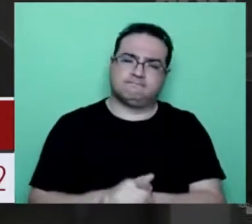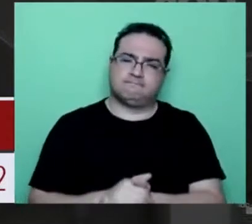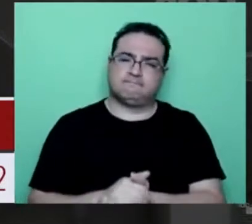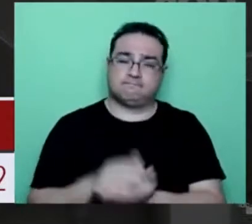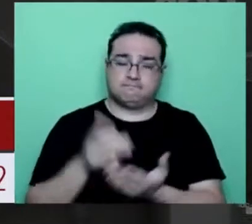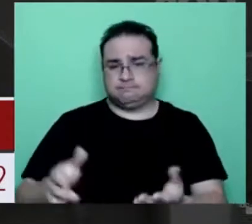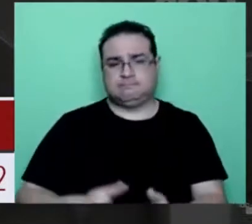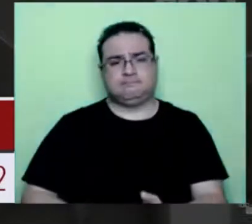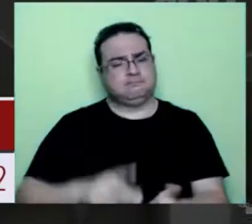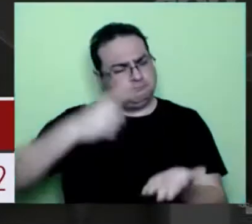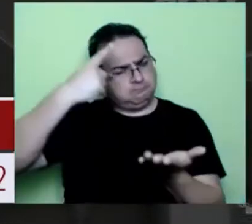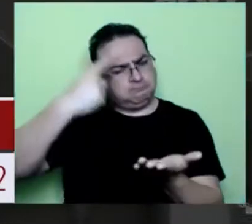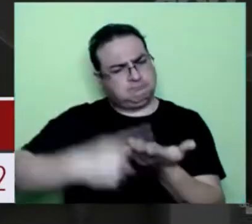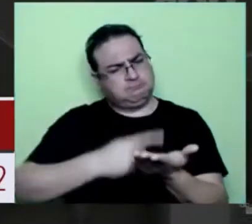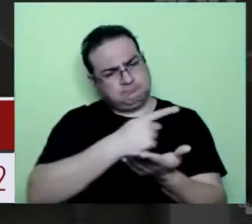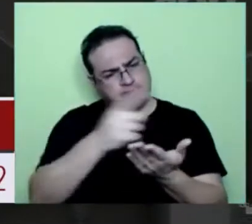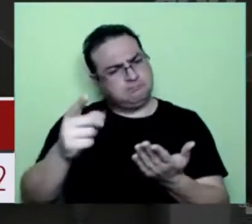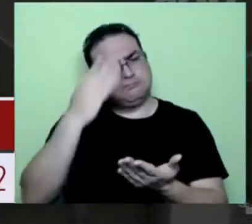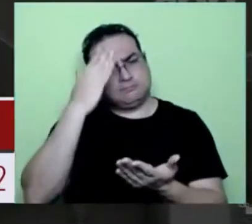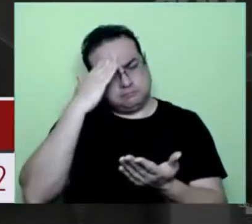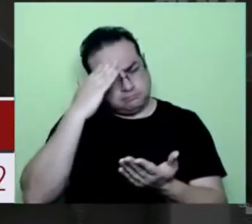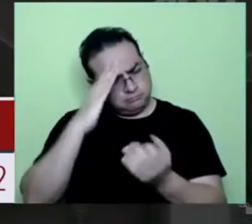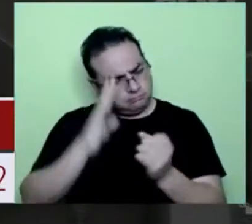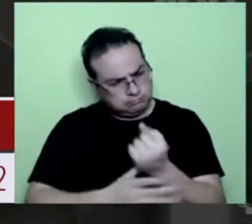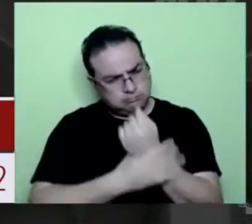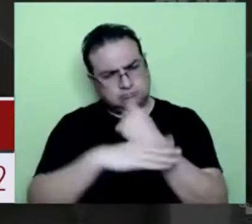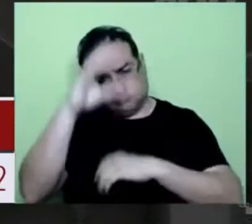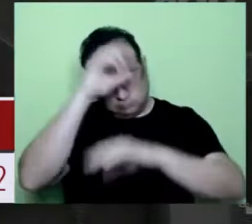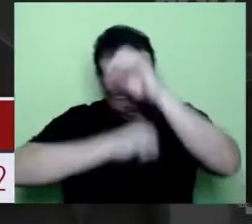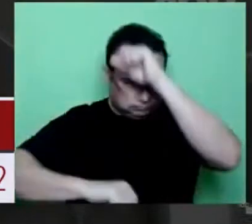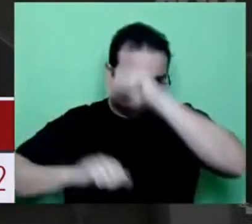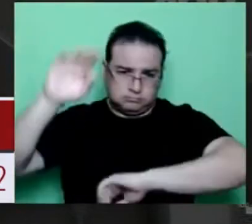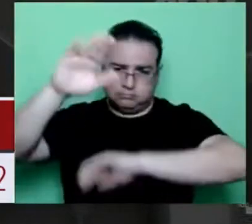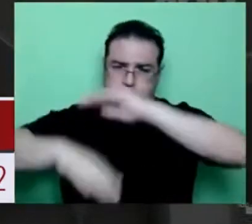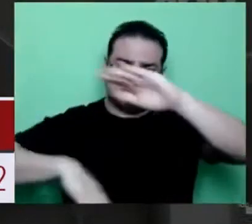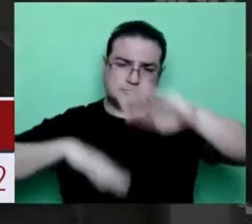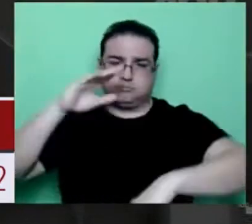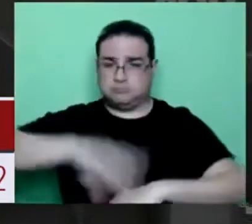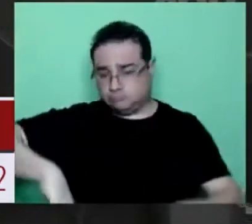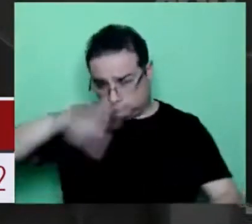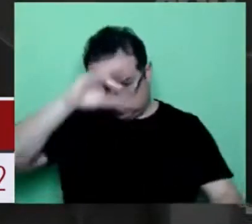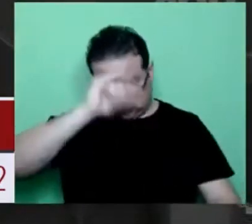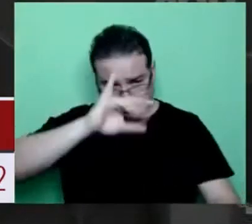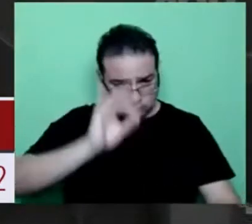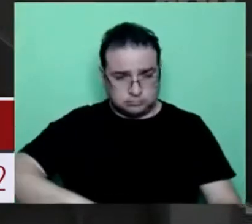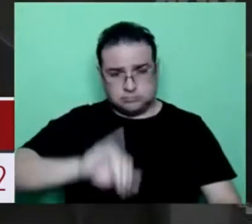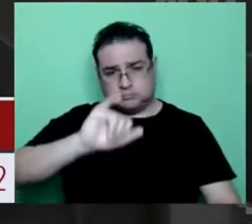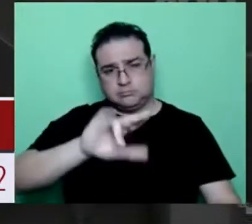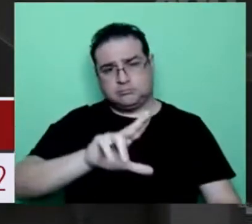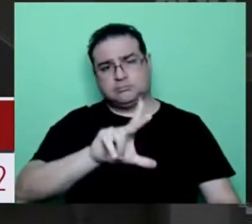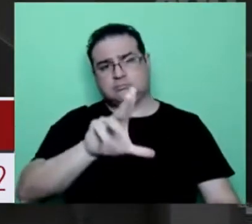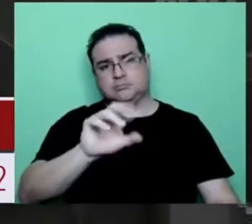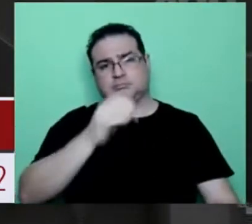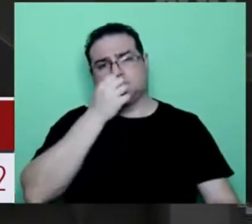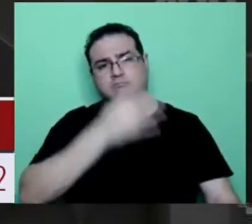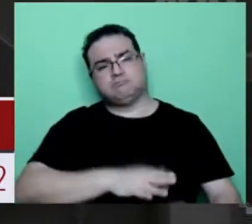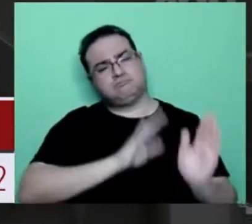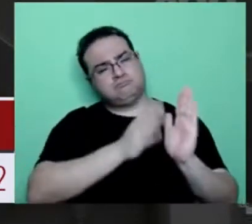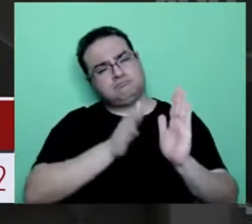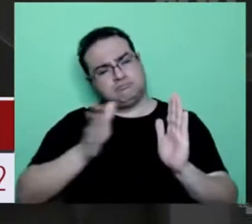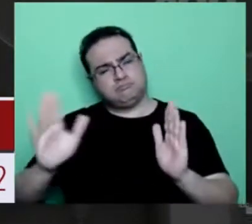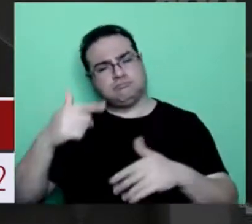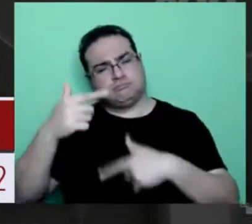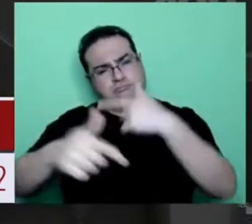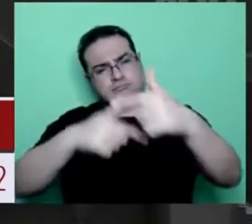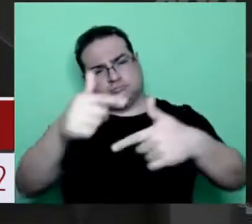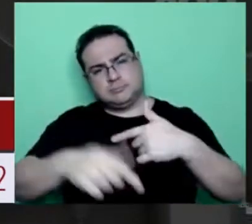vocês que nós aprendemos a nadar. Não aprendemos, Tânia? Não aprendemos, Júlio? Foi um processo e está sendo um